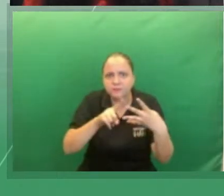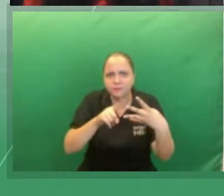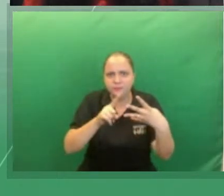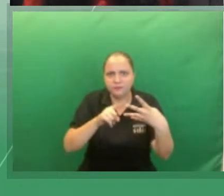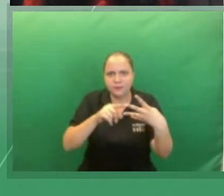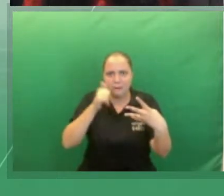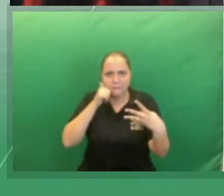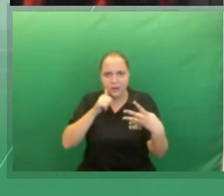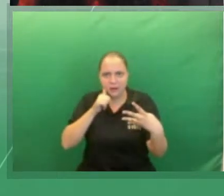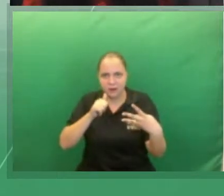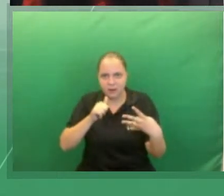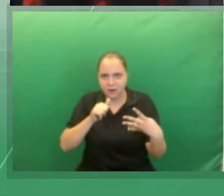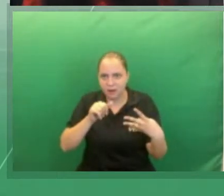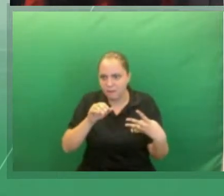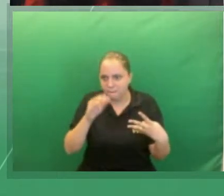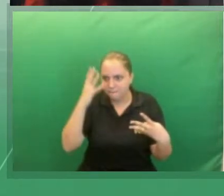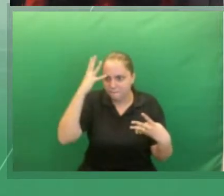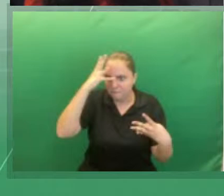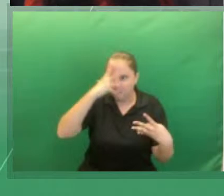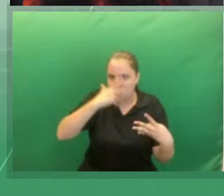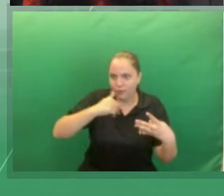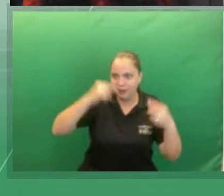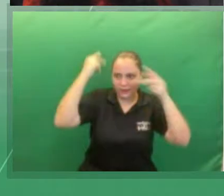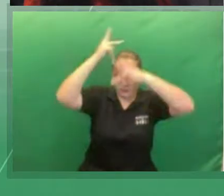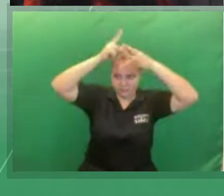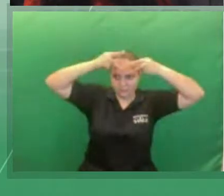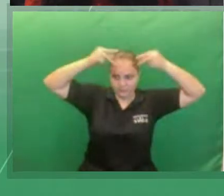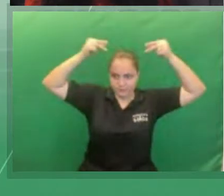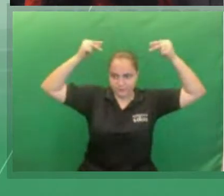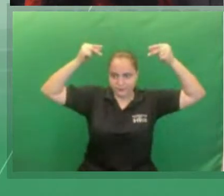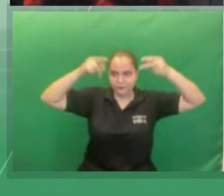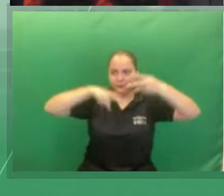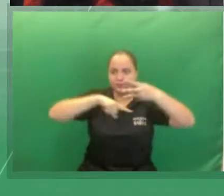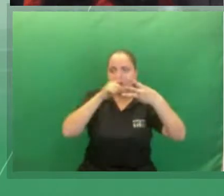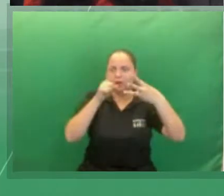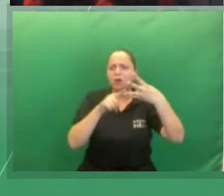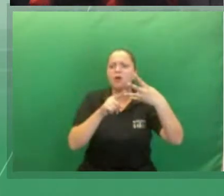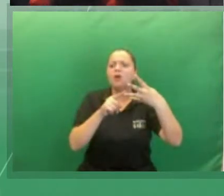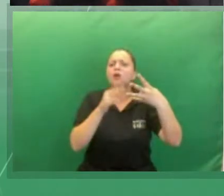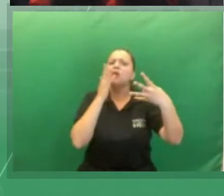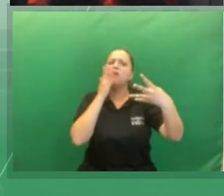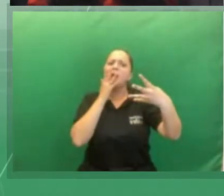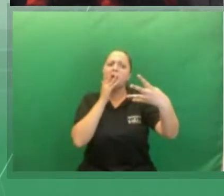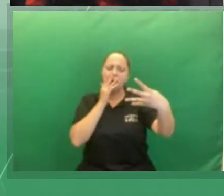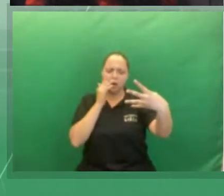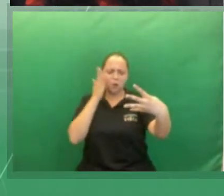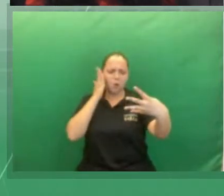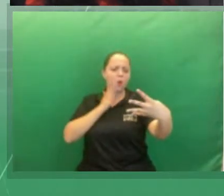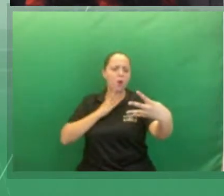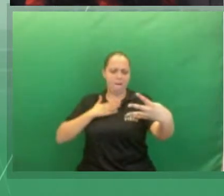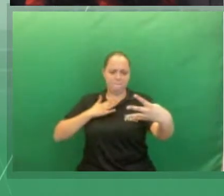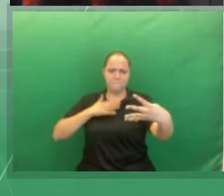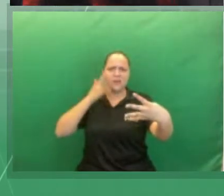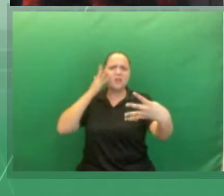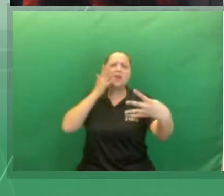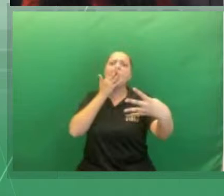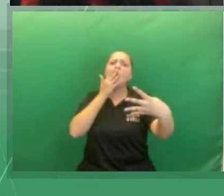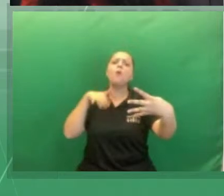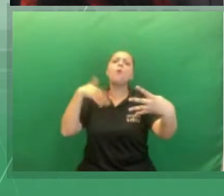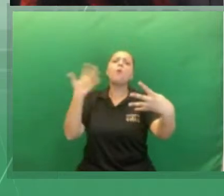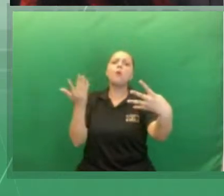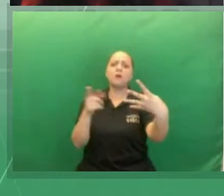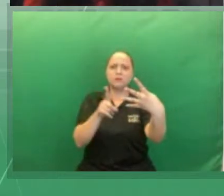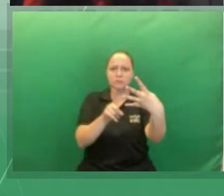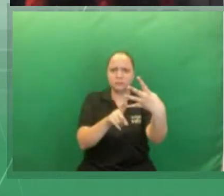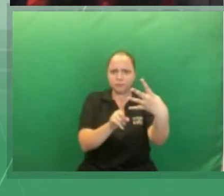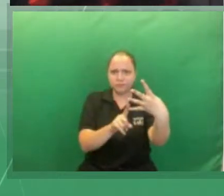Fita de Ana Maria Machado e a terceira Kiko é Minha Cor de Marta Rodrigues e